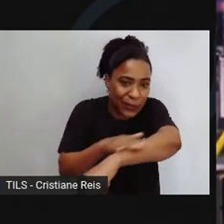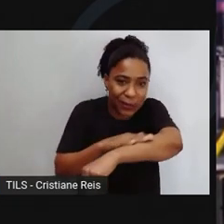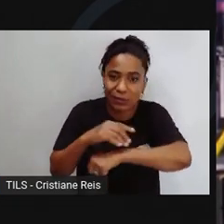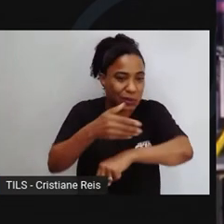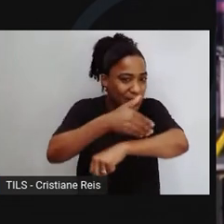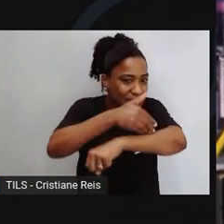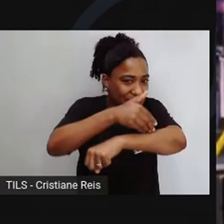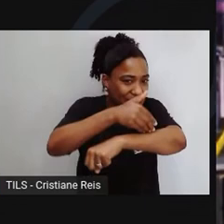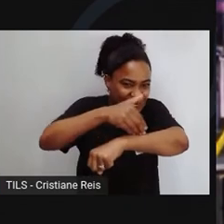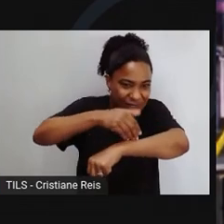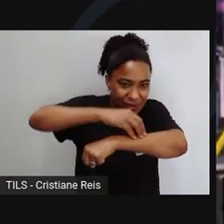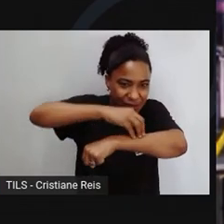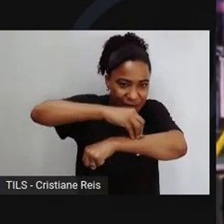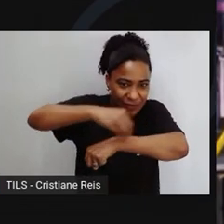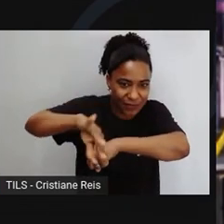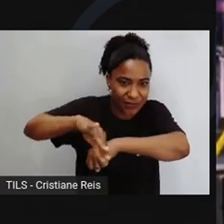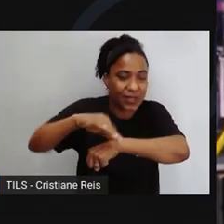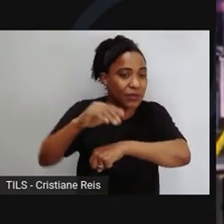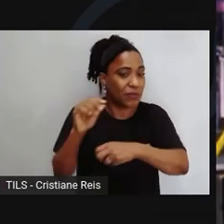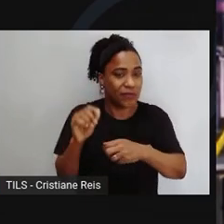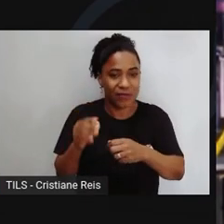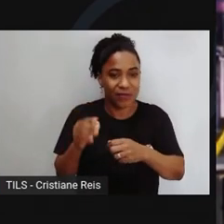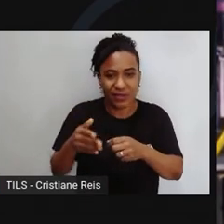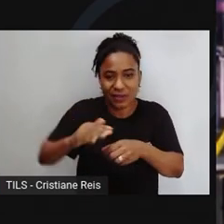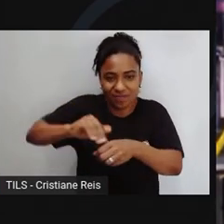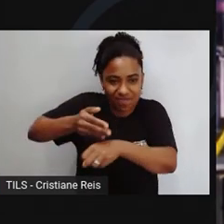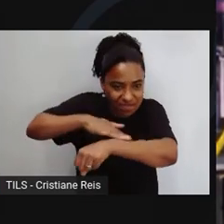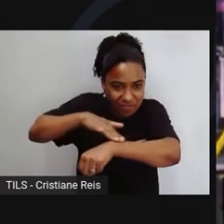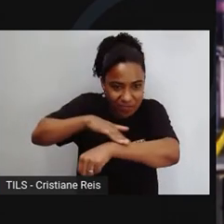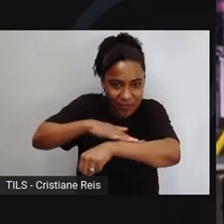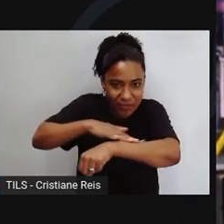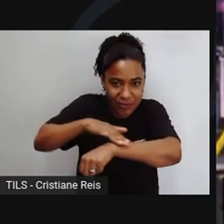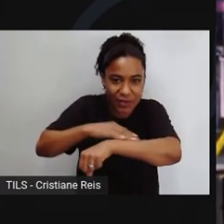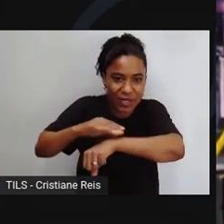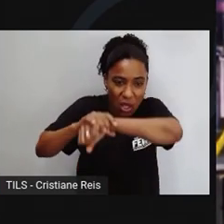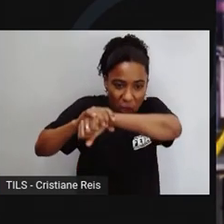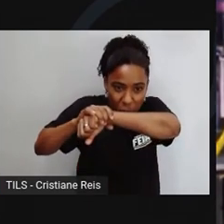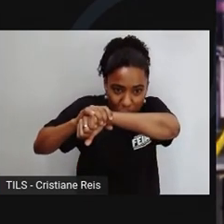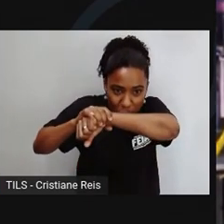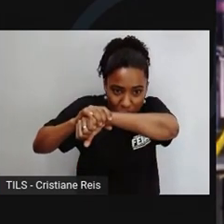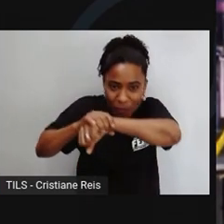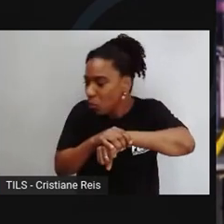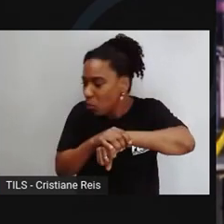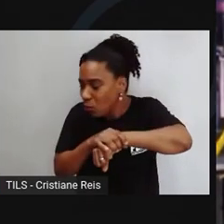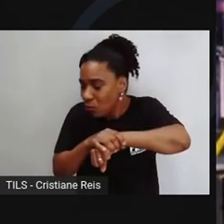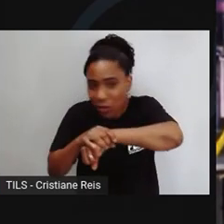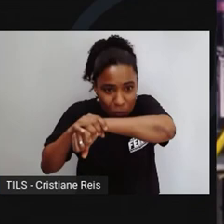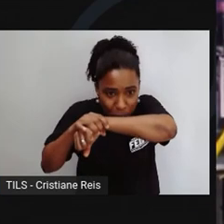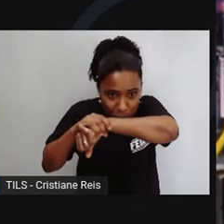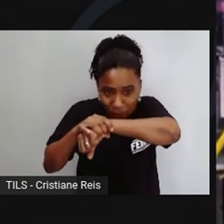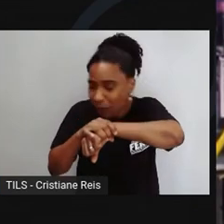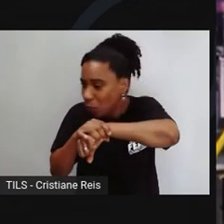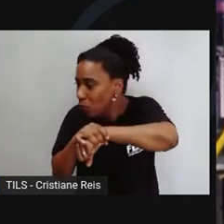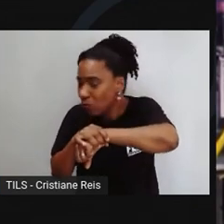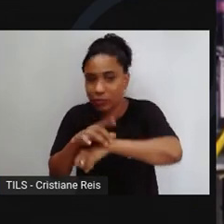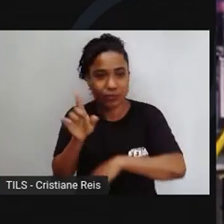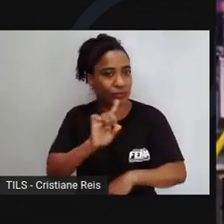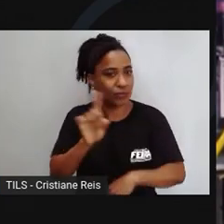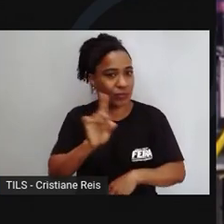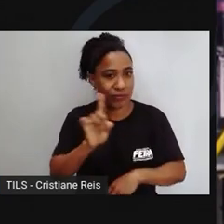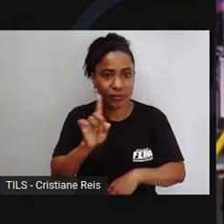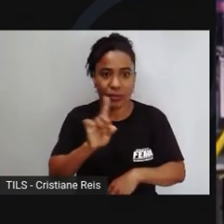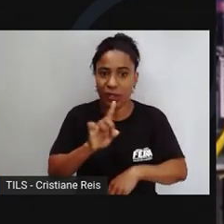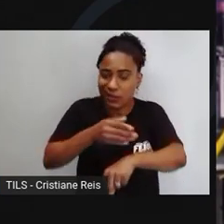do ferimento, não passe nada no ferimento, não sugue e guspe o sangue, não faça sangramento, não faça nenhum